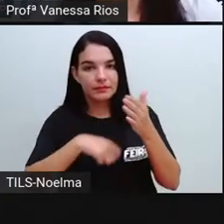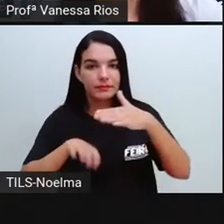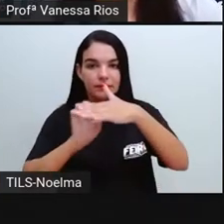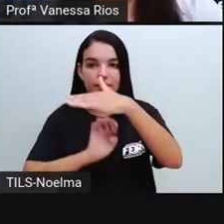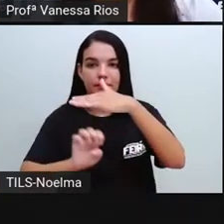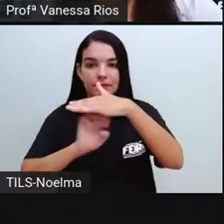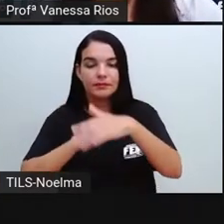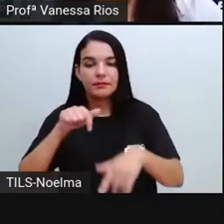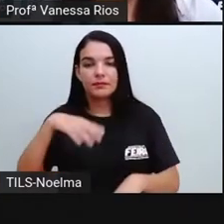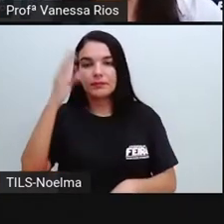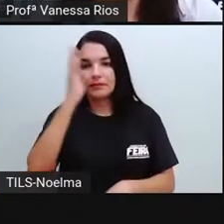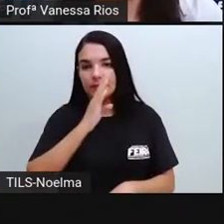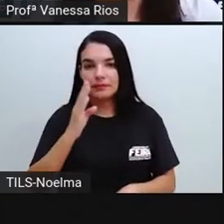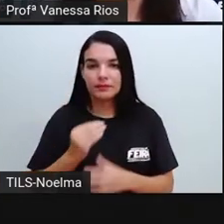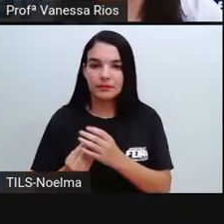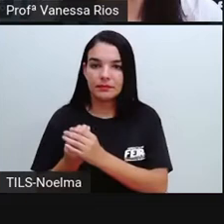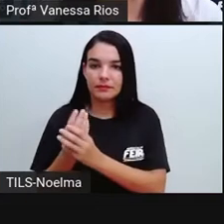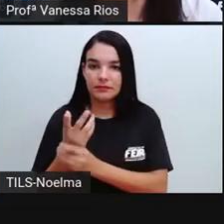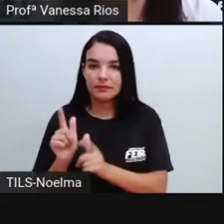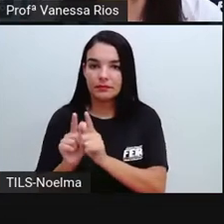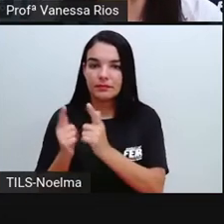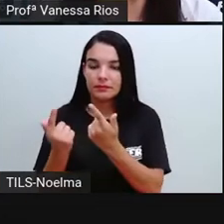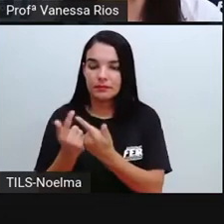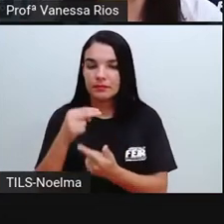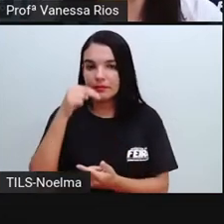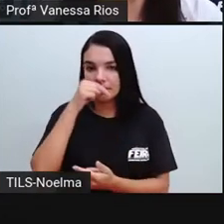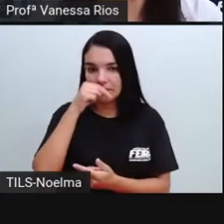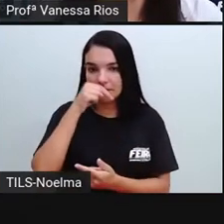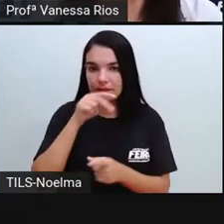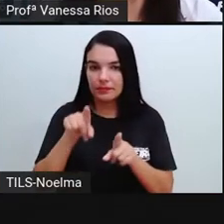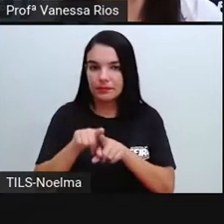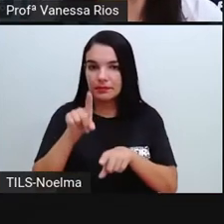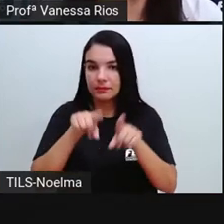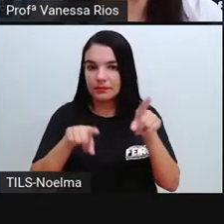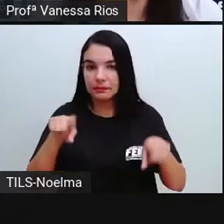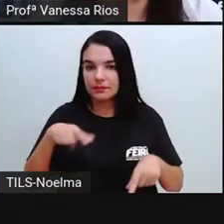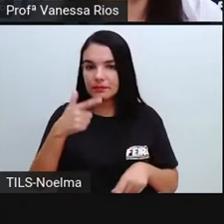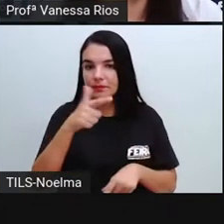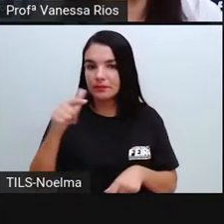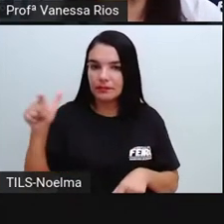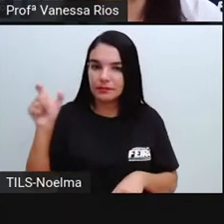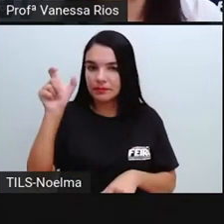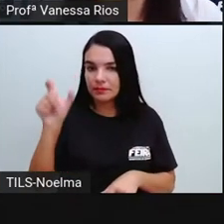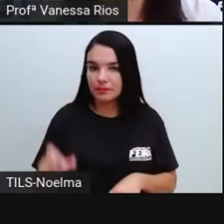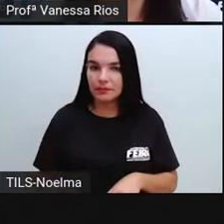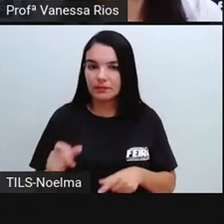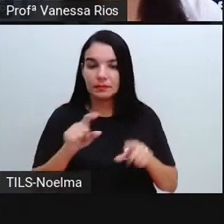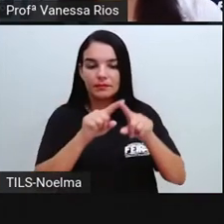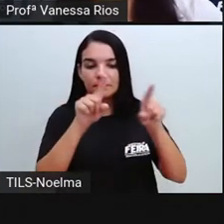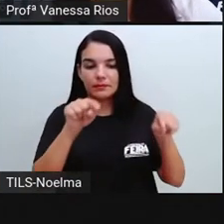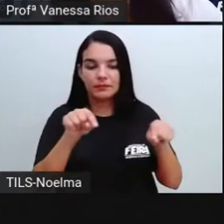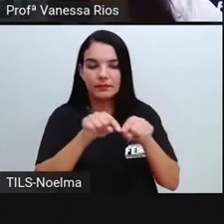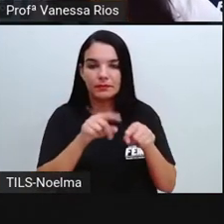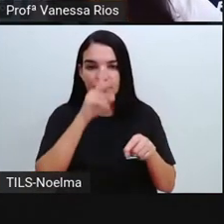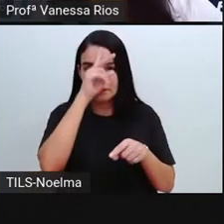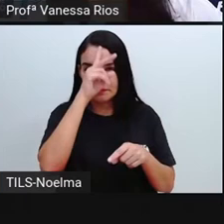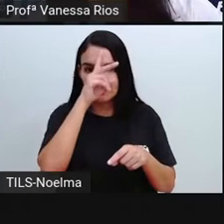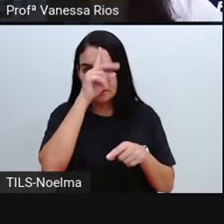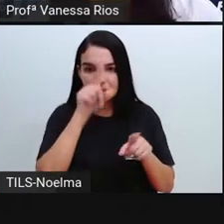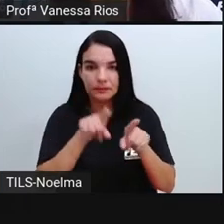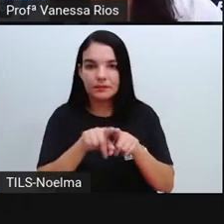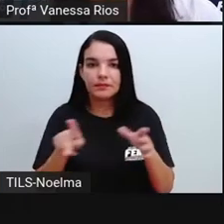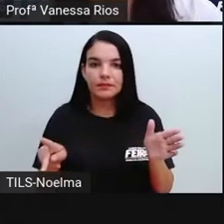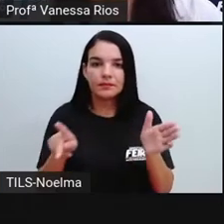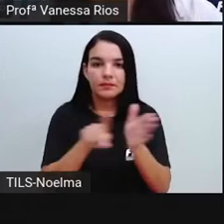criou a turma da Mônica e vários outros personagens de história em quadrinhos. É membro da Academia Paulista de